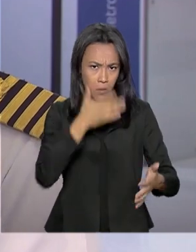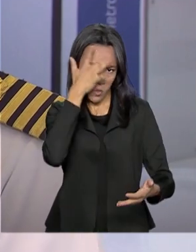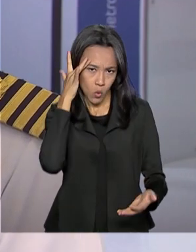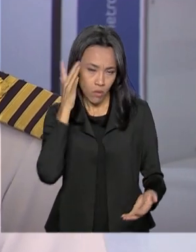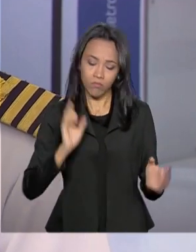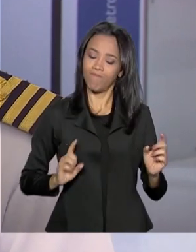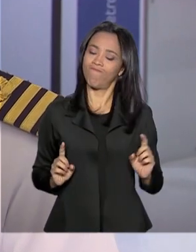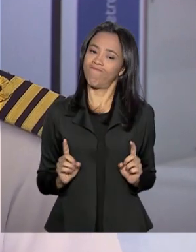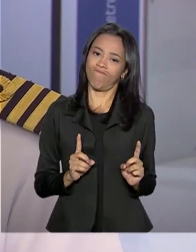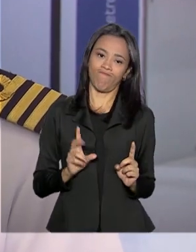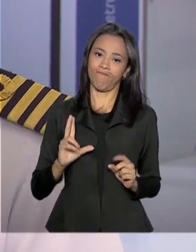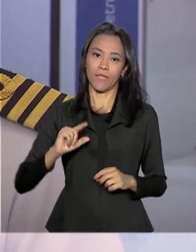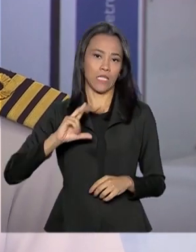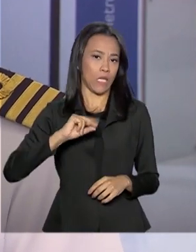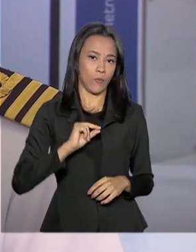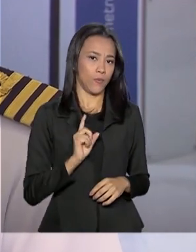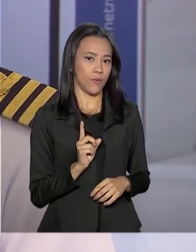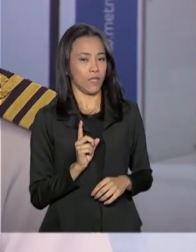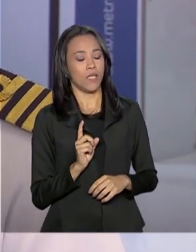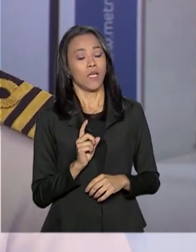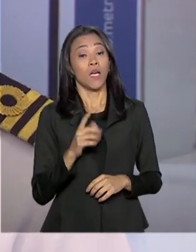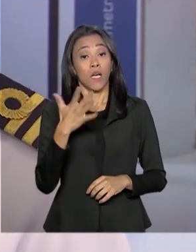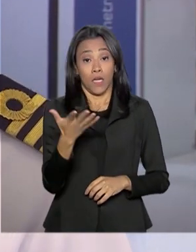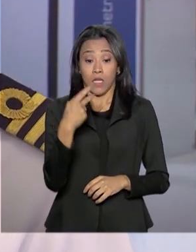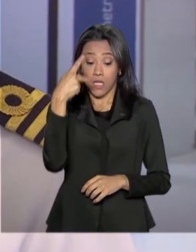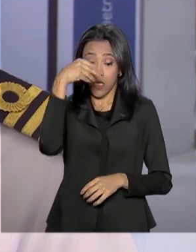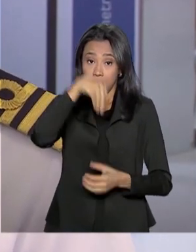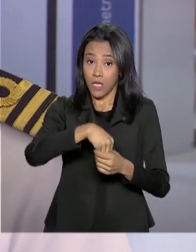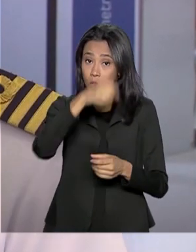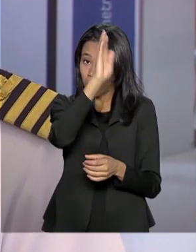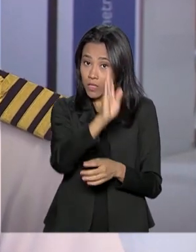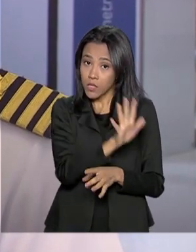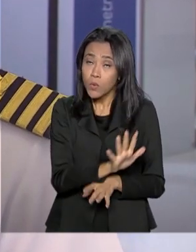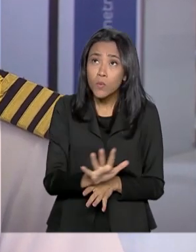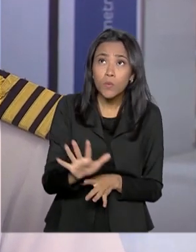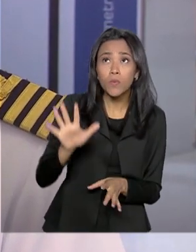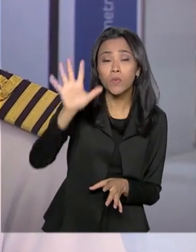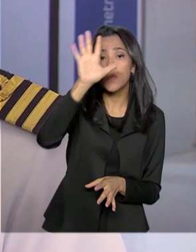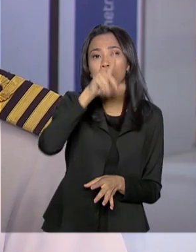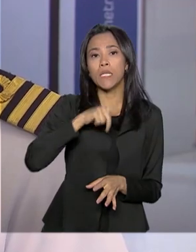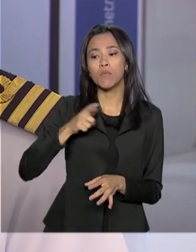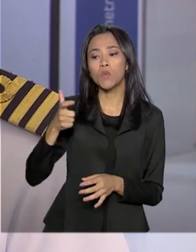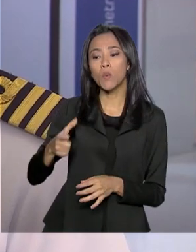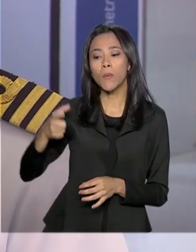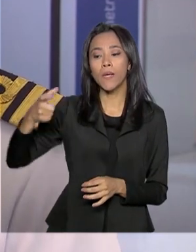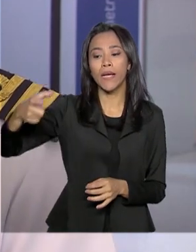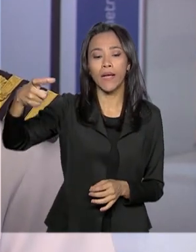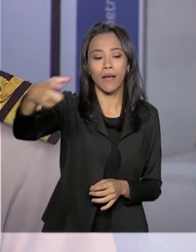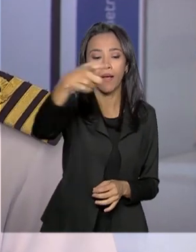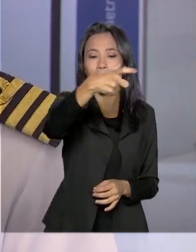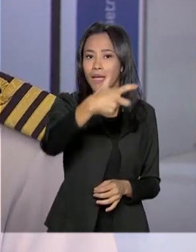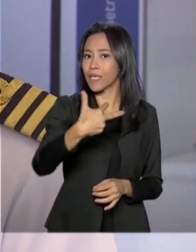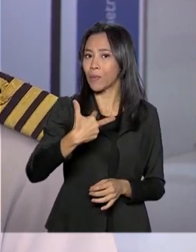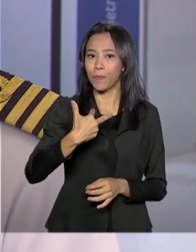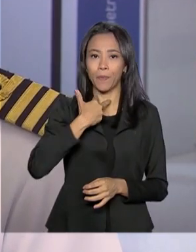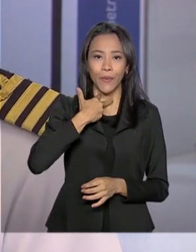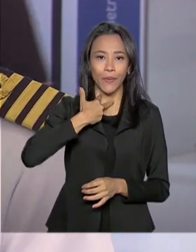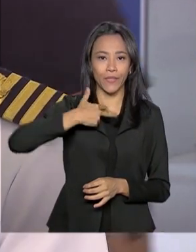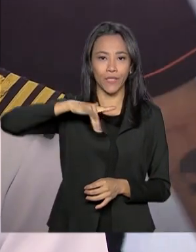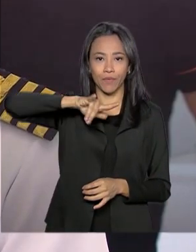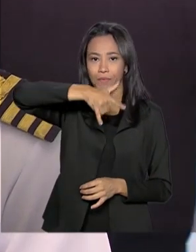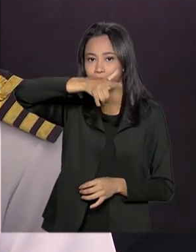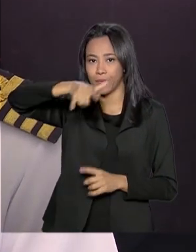e o que acontece é que no território nacional nós temos áreas que não podem ser sobrevoadas